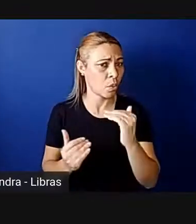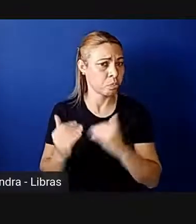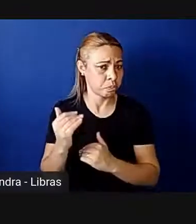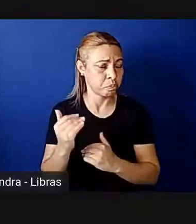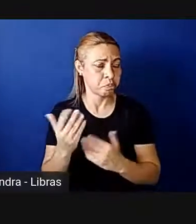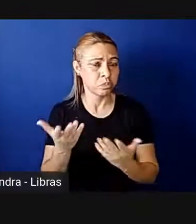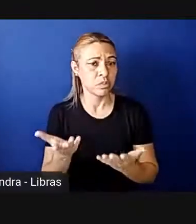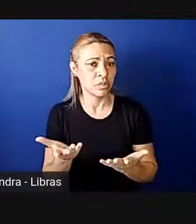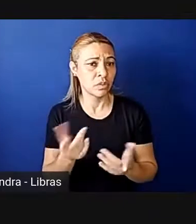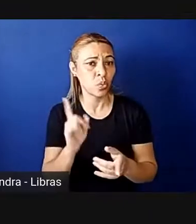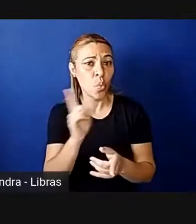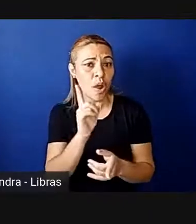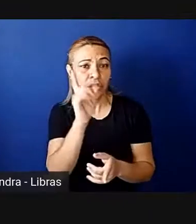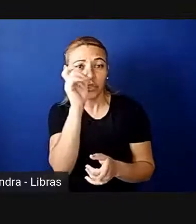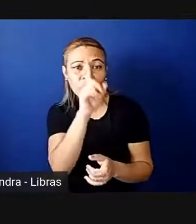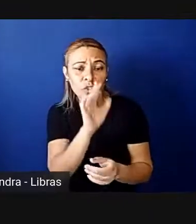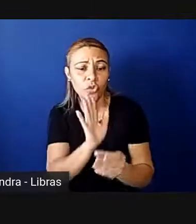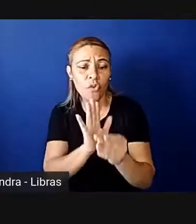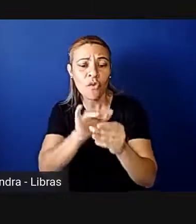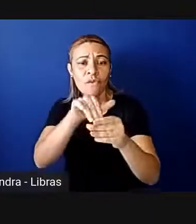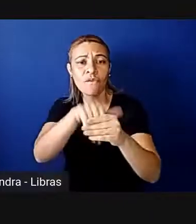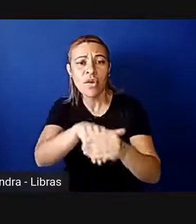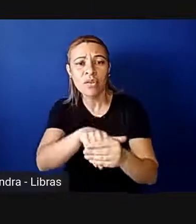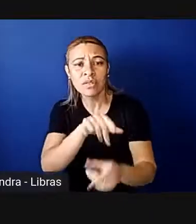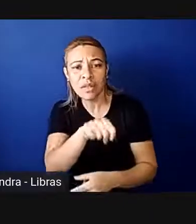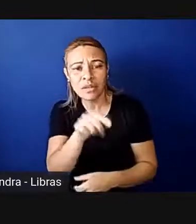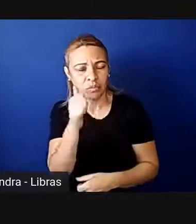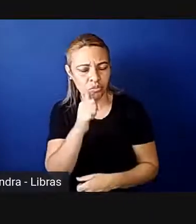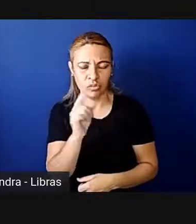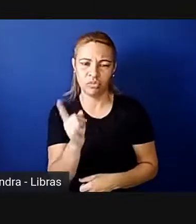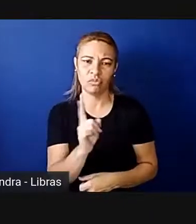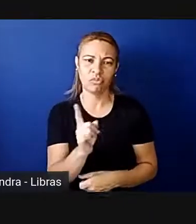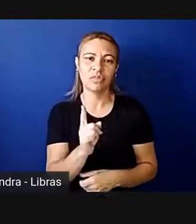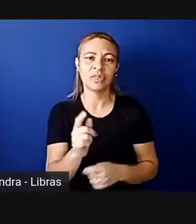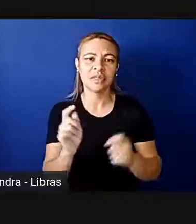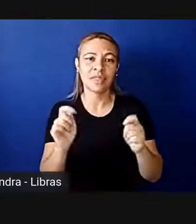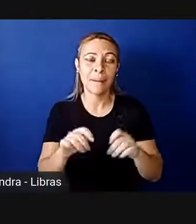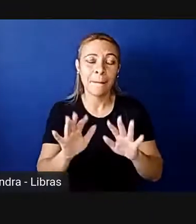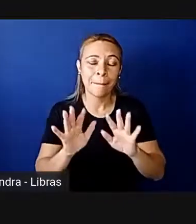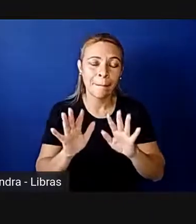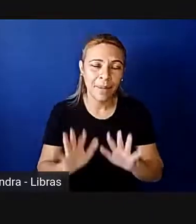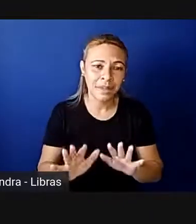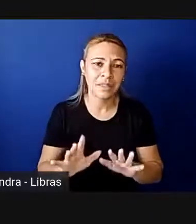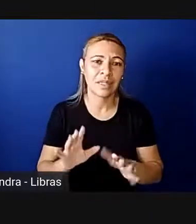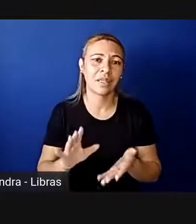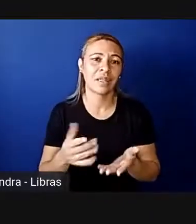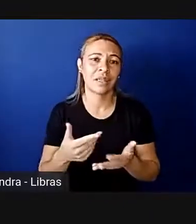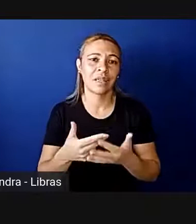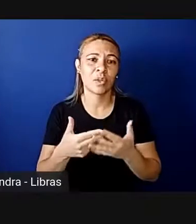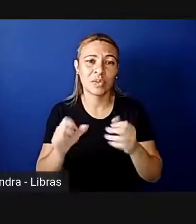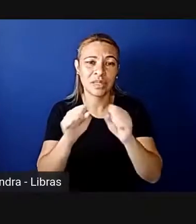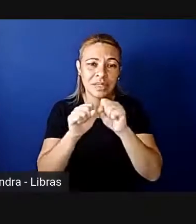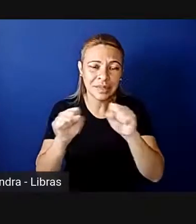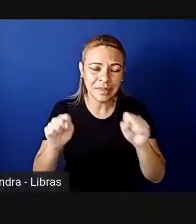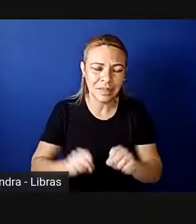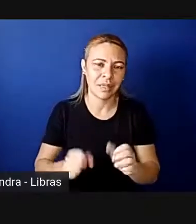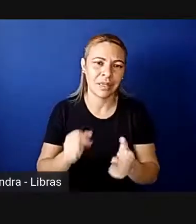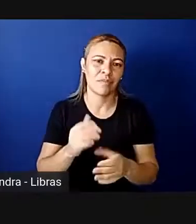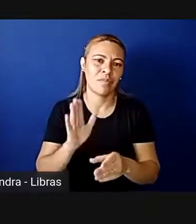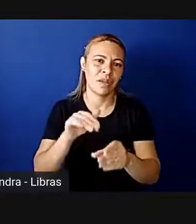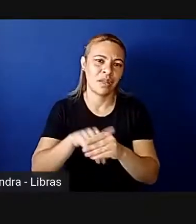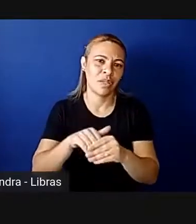é propriamente uma dificuldade de votar em mulher, né, está mais associado ao sistema eleitoral, né,